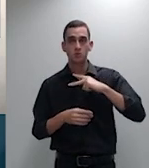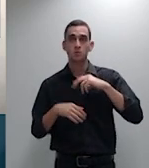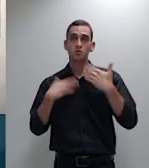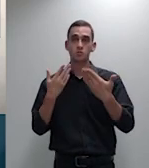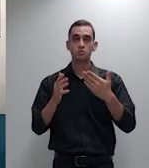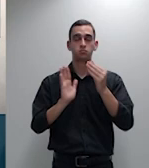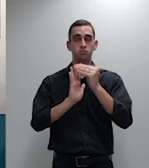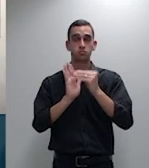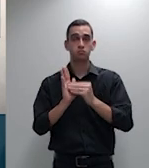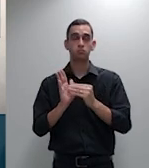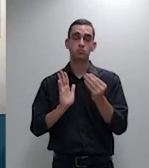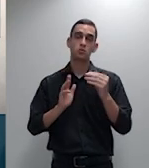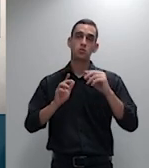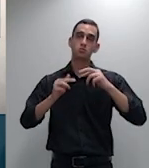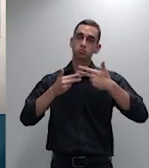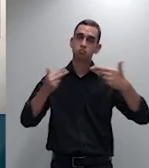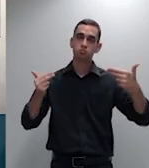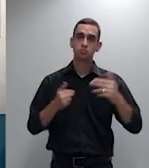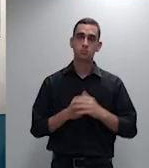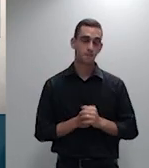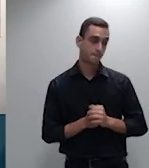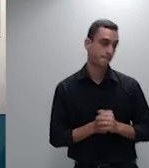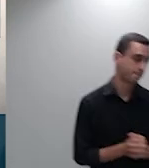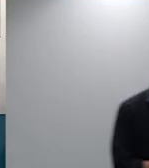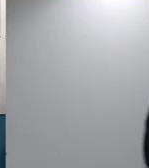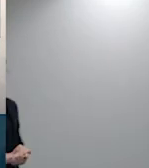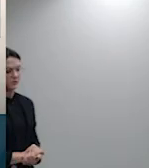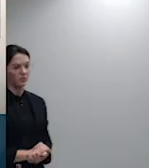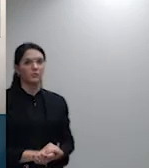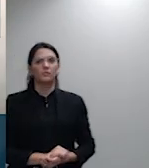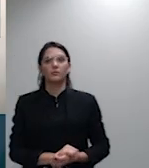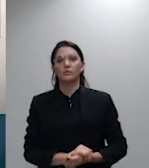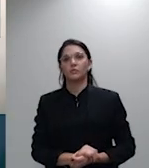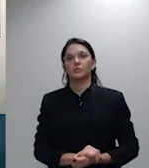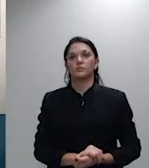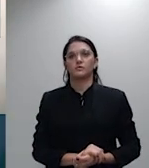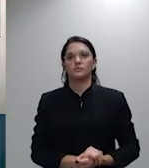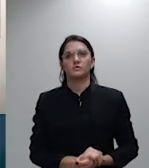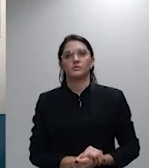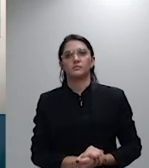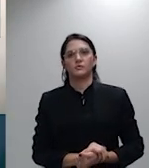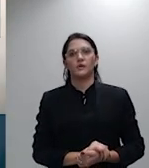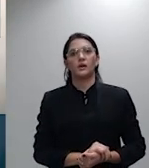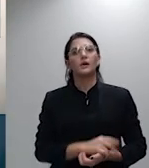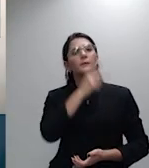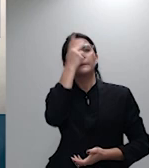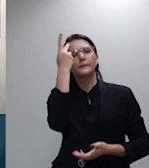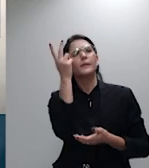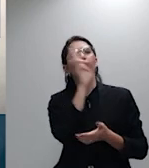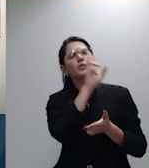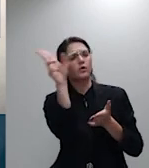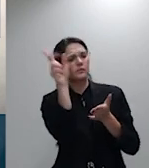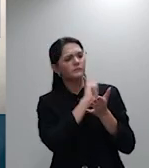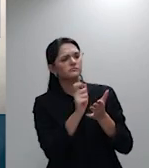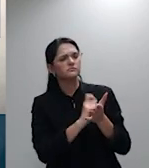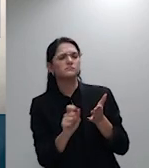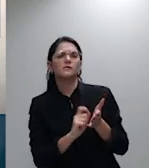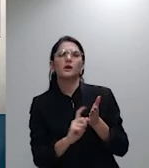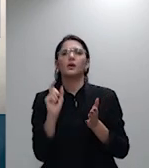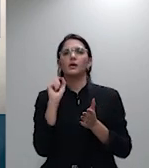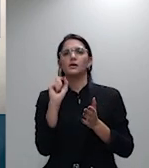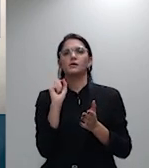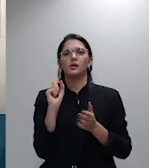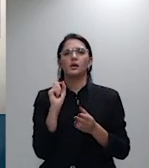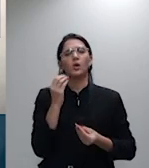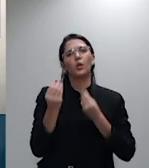sobretudo, o assinou, ou por conta de quem foi feito, se assinado. Como é ser disso, as